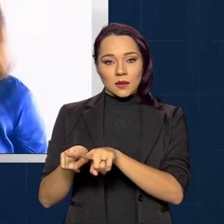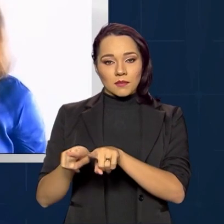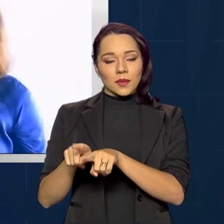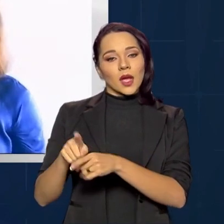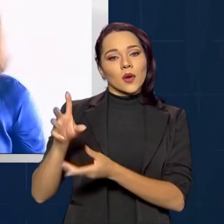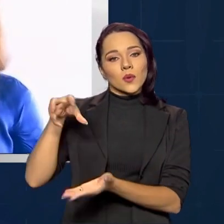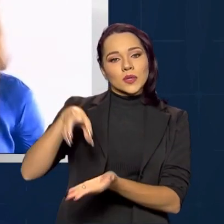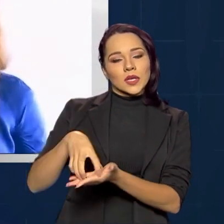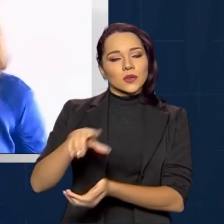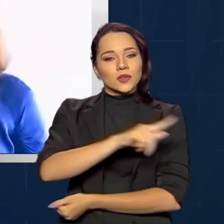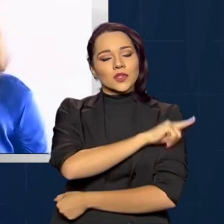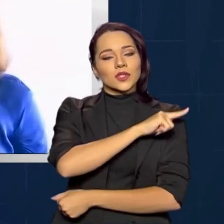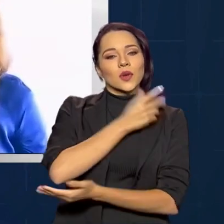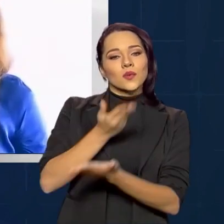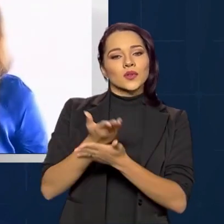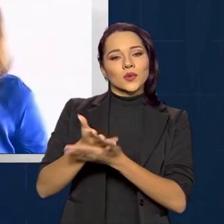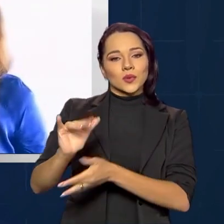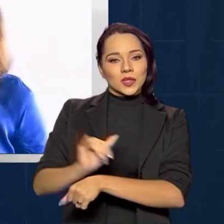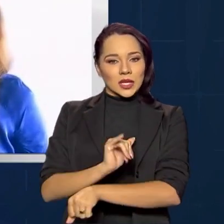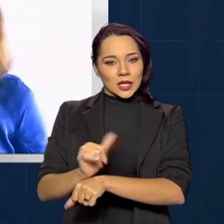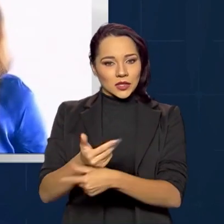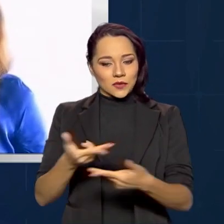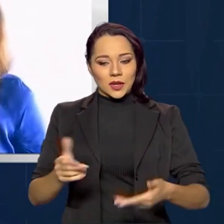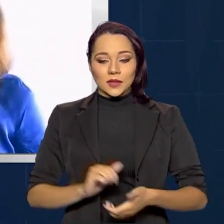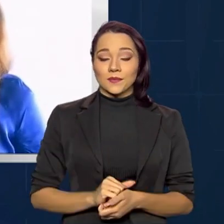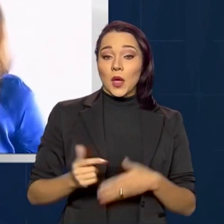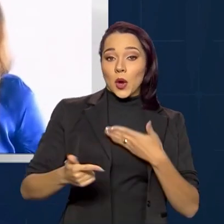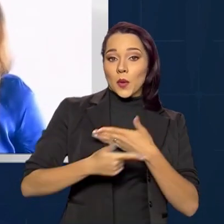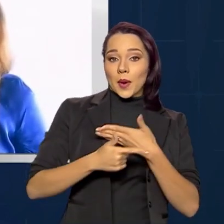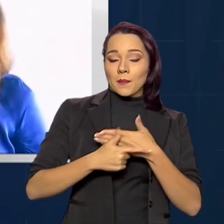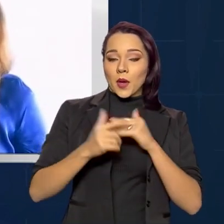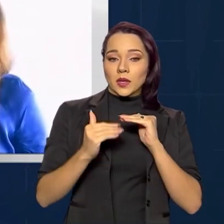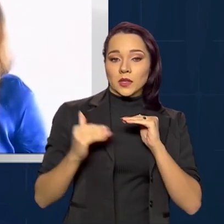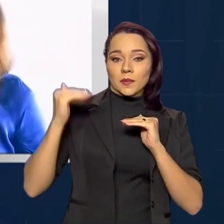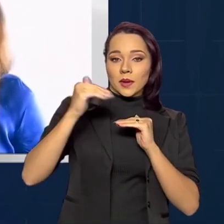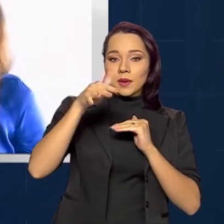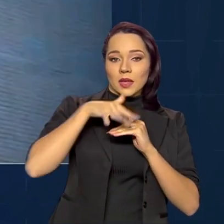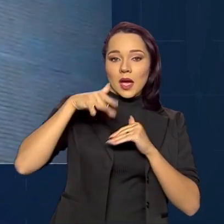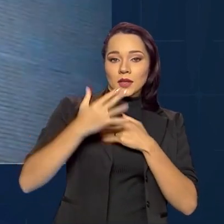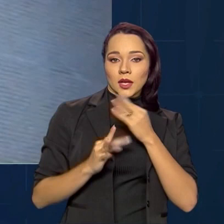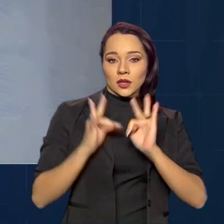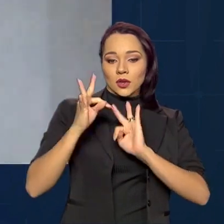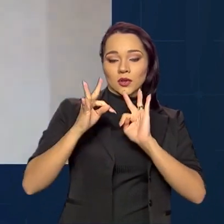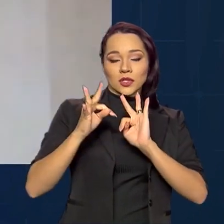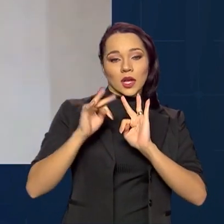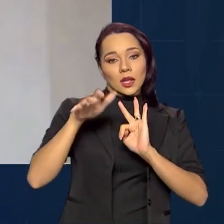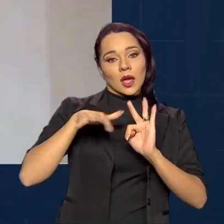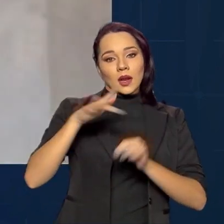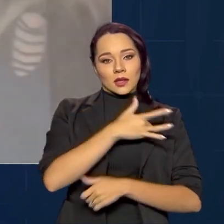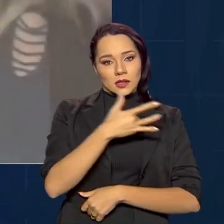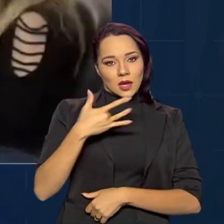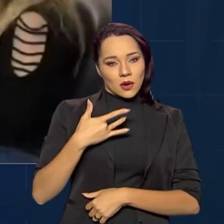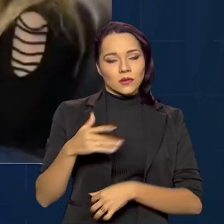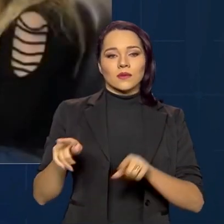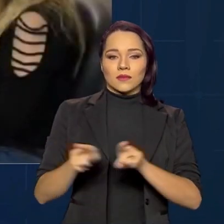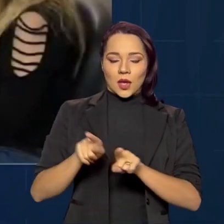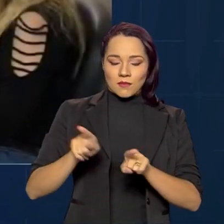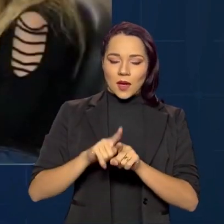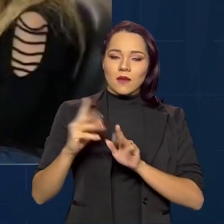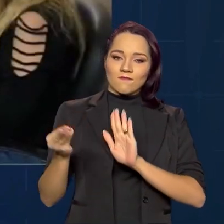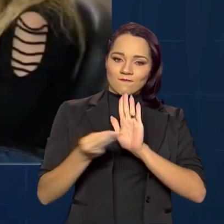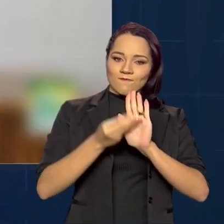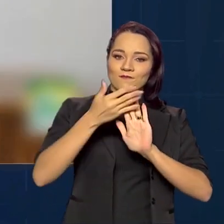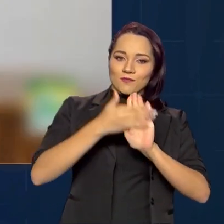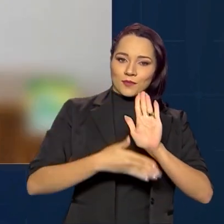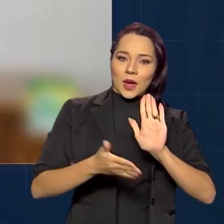Centro de Gestão e Estudos Estratégicos. O papel da soberania tecnológica na área da saúde também foi colocado